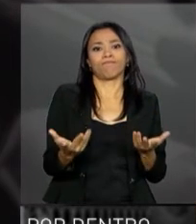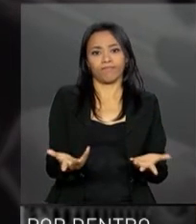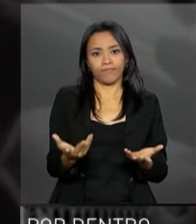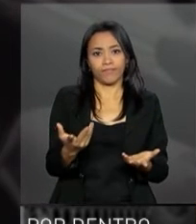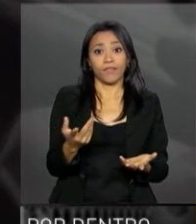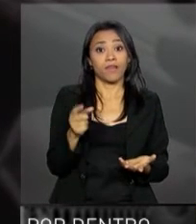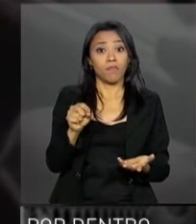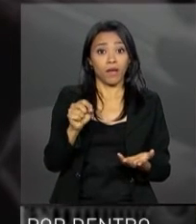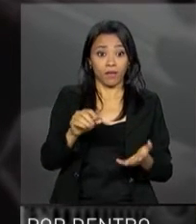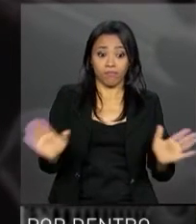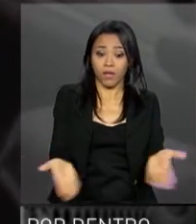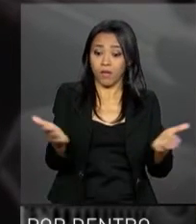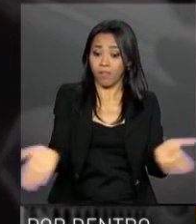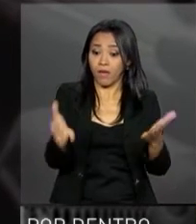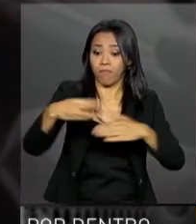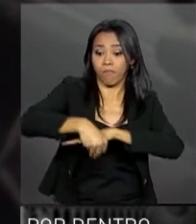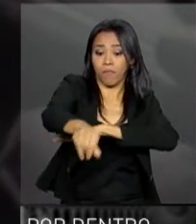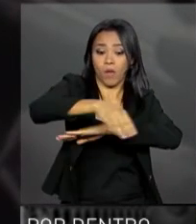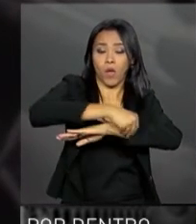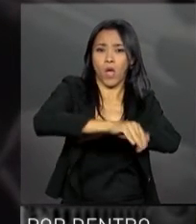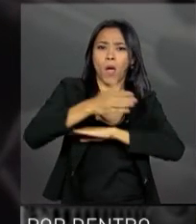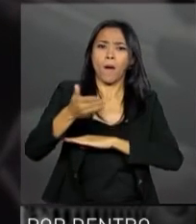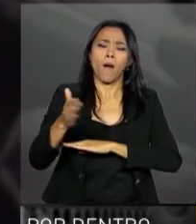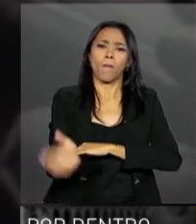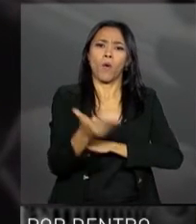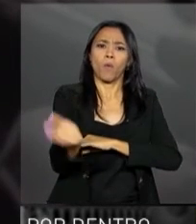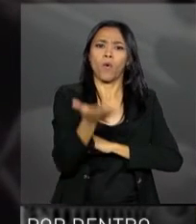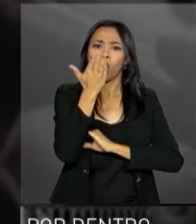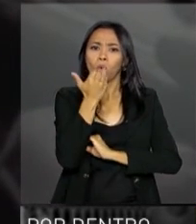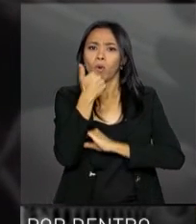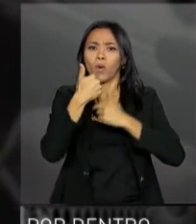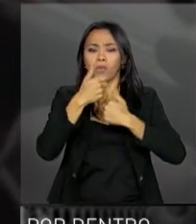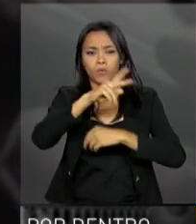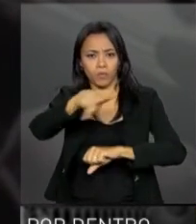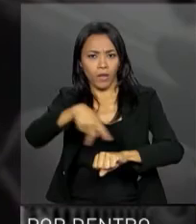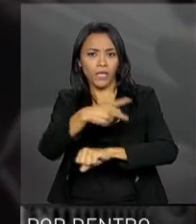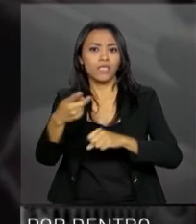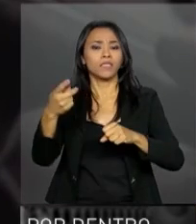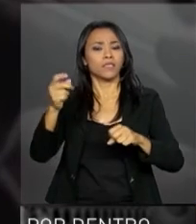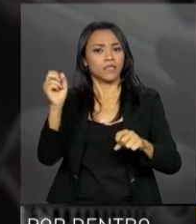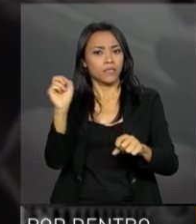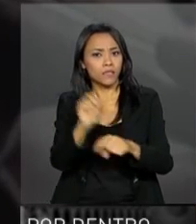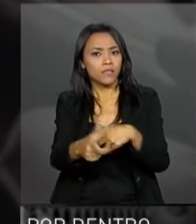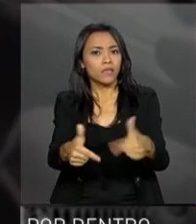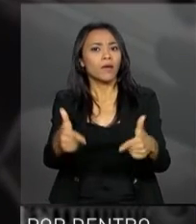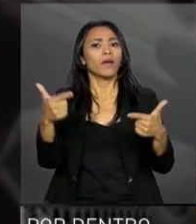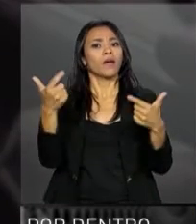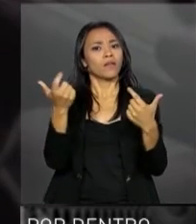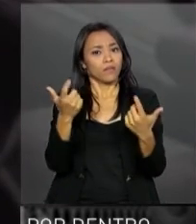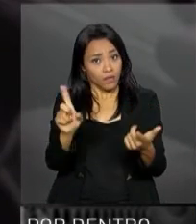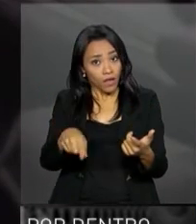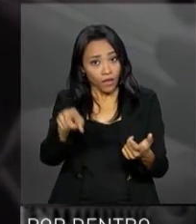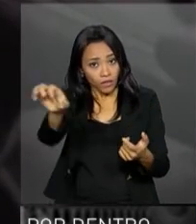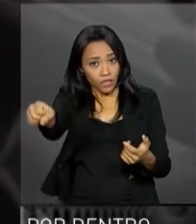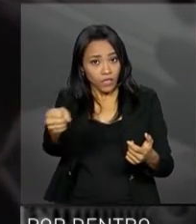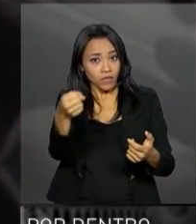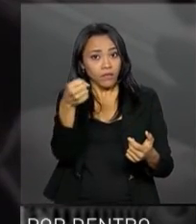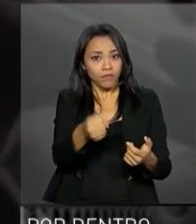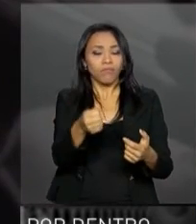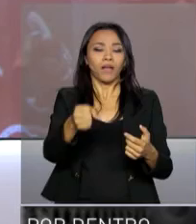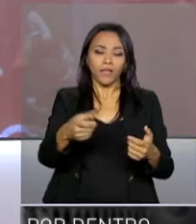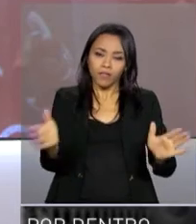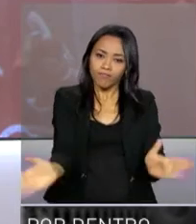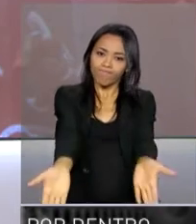para a produção de alimentos do país, para a geração de empregos, ou seja, realmente incluindo esse agricultor no aspecto